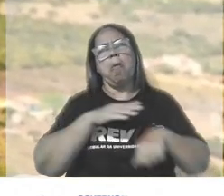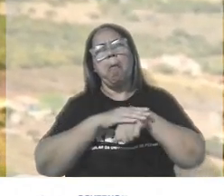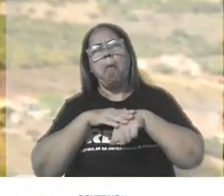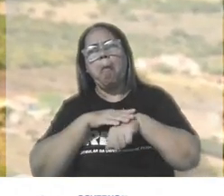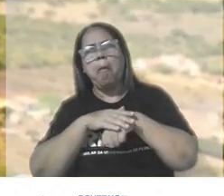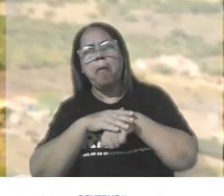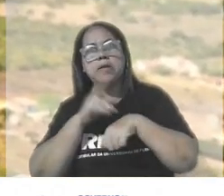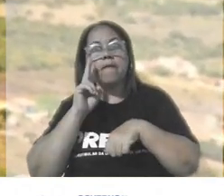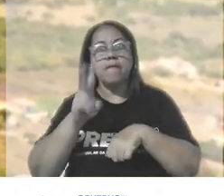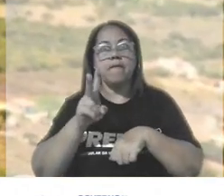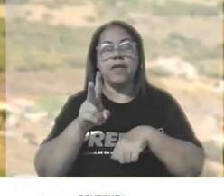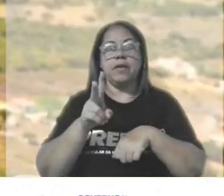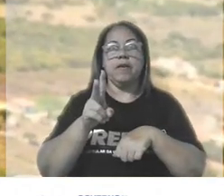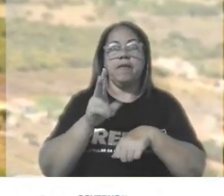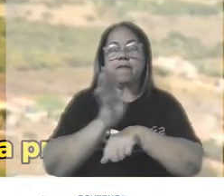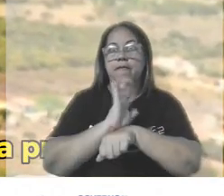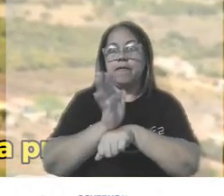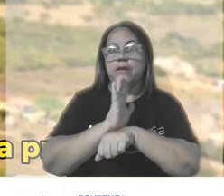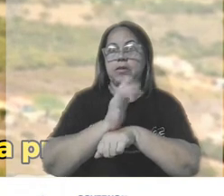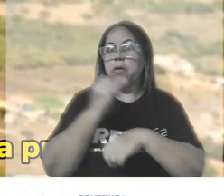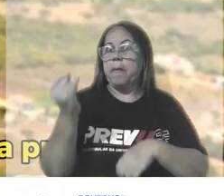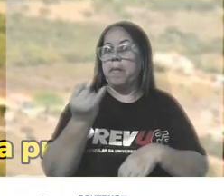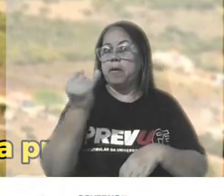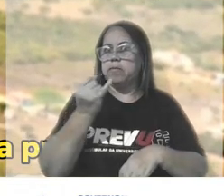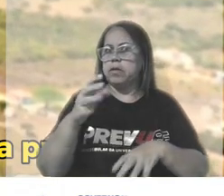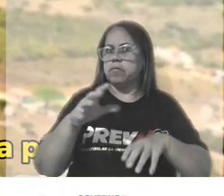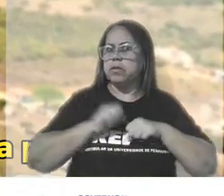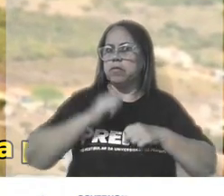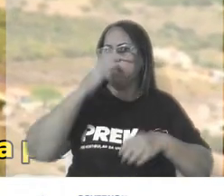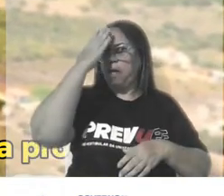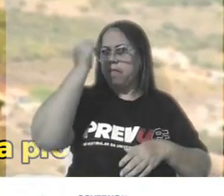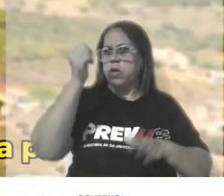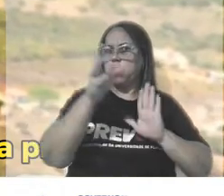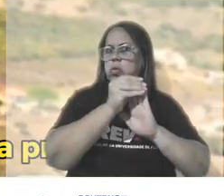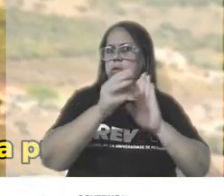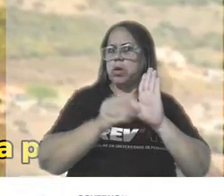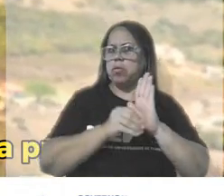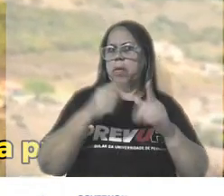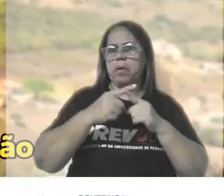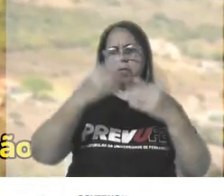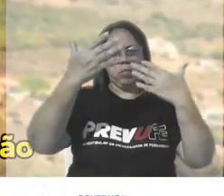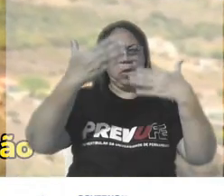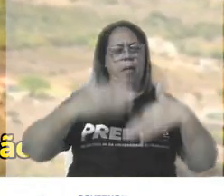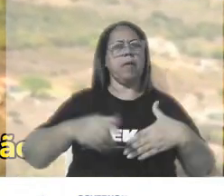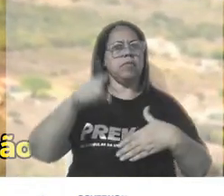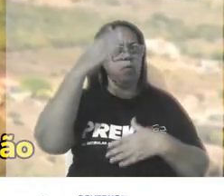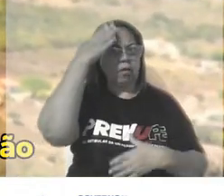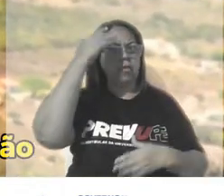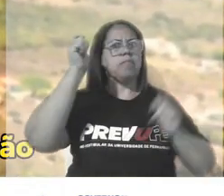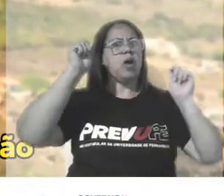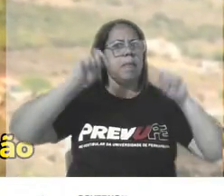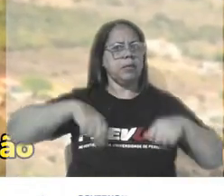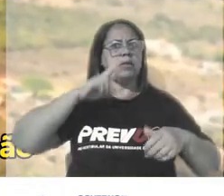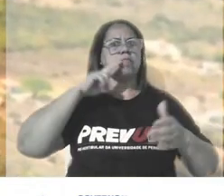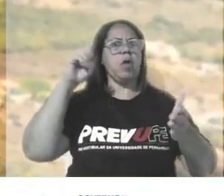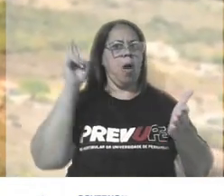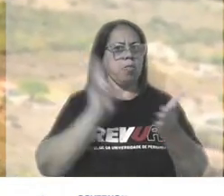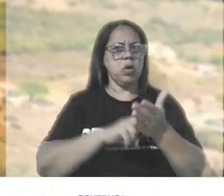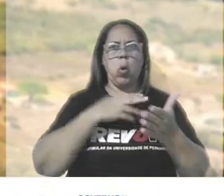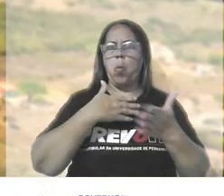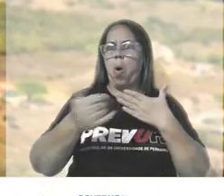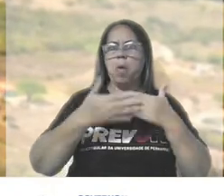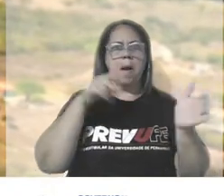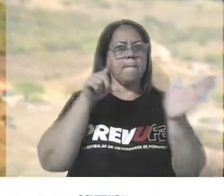vídeos na internet. O importante é se apropriar desse conteúdo para quando chegar na sua prova, você ter a capacidade de resolver qualquer questão que